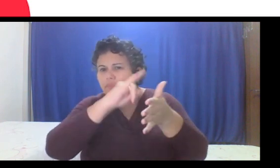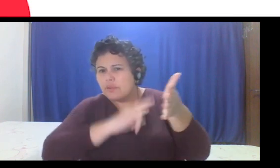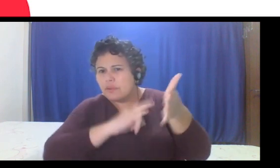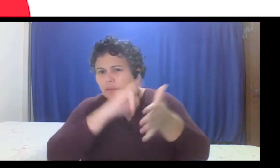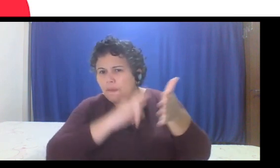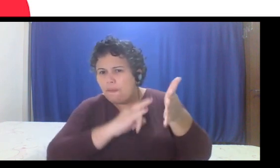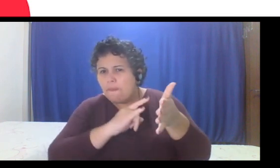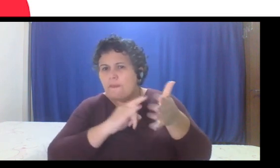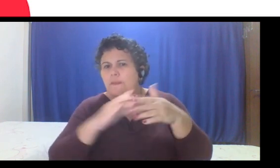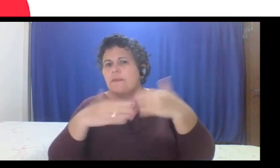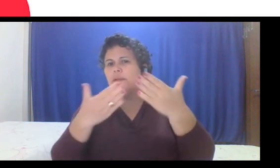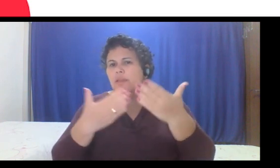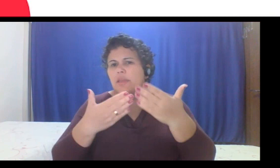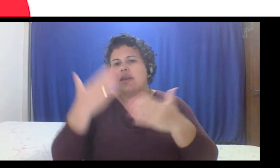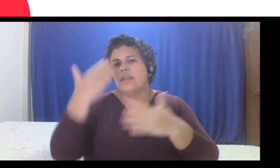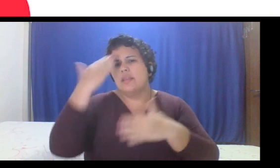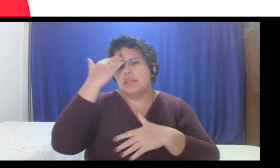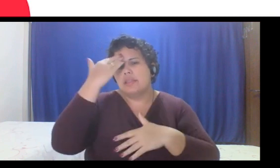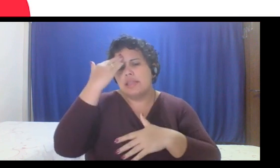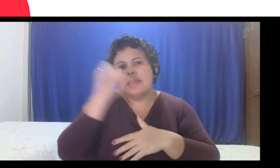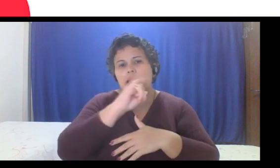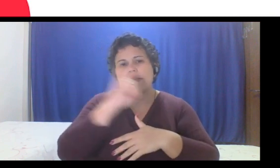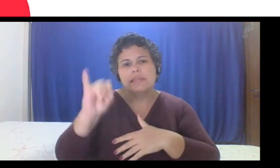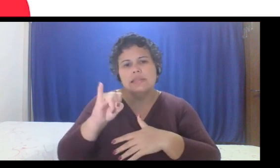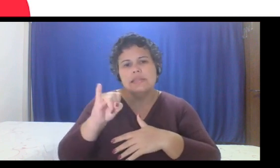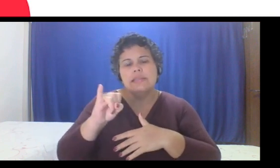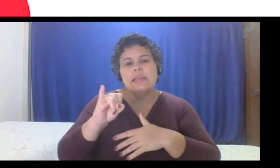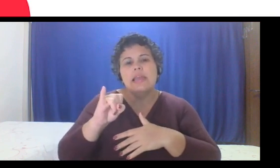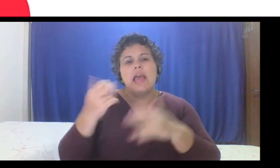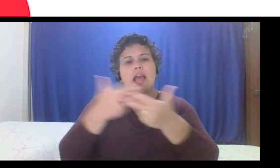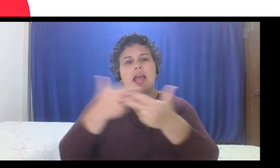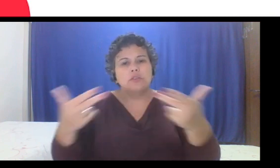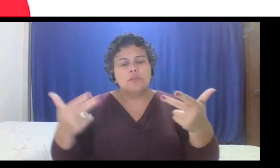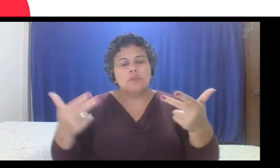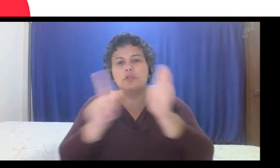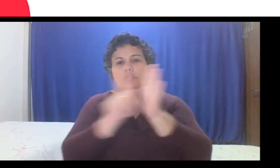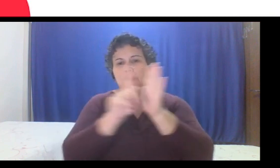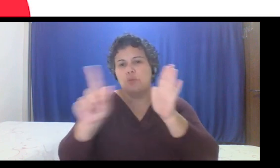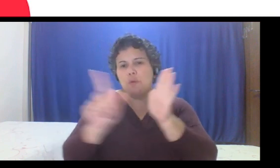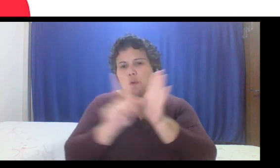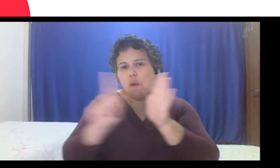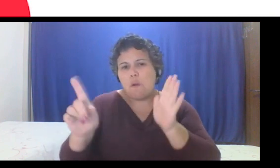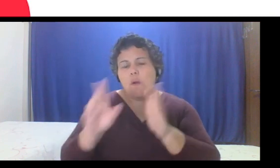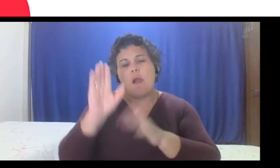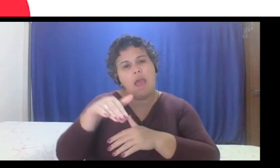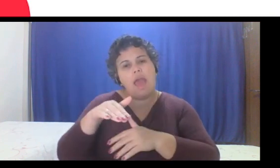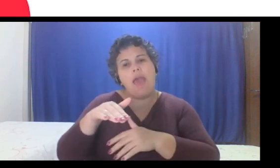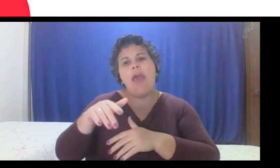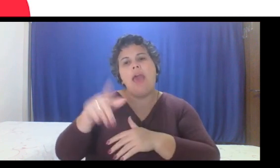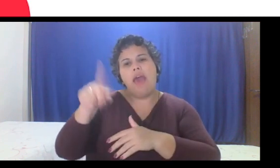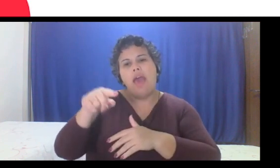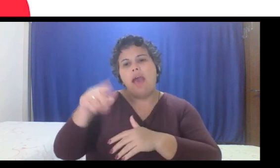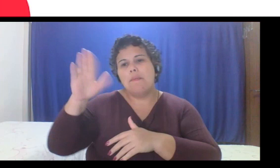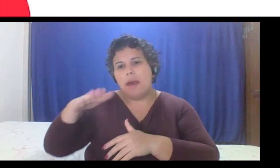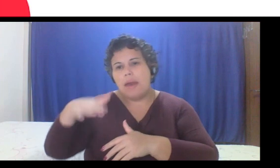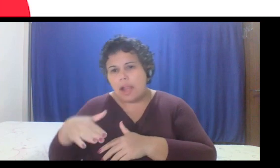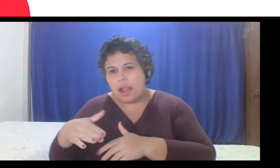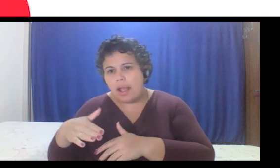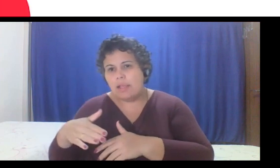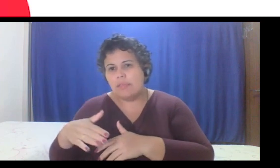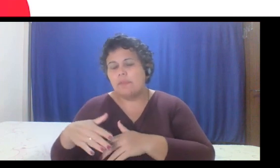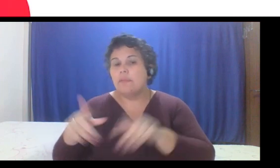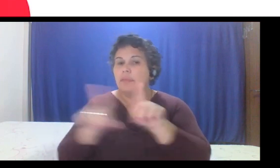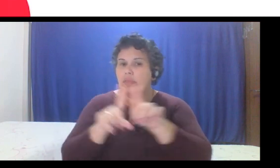Então, hipóteses, elas são rápidas, são baratas e me indicam caminhos, né, ou indicam caminhos a não serem